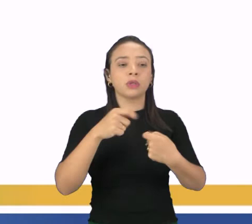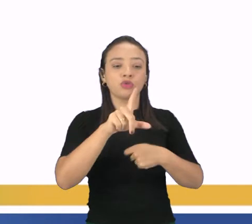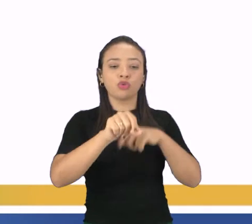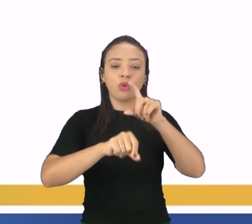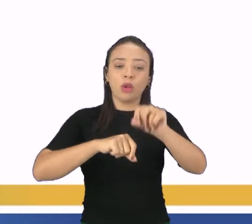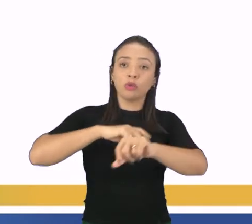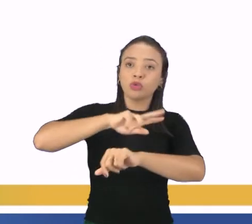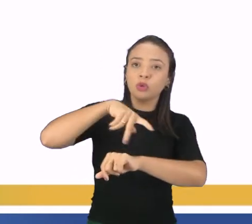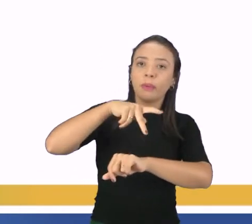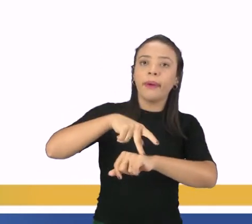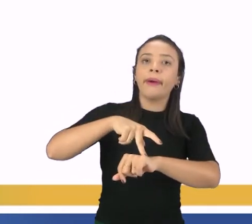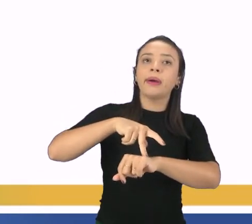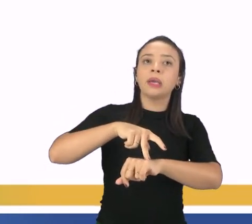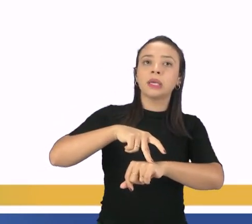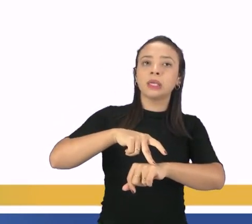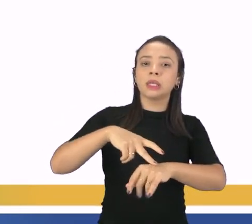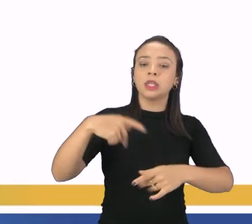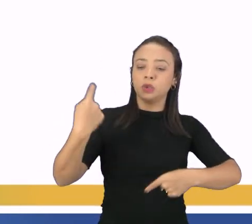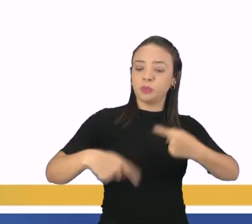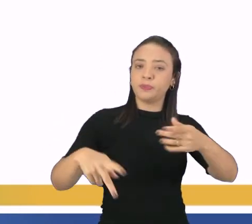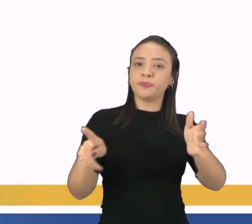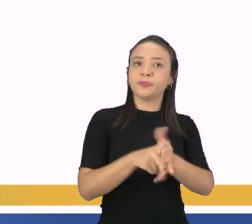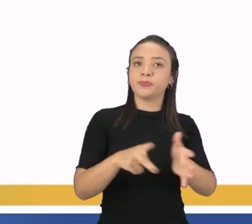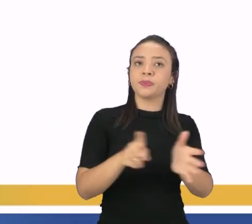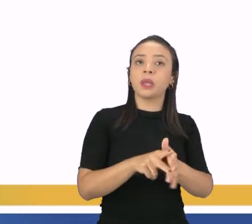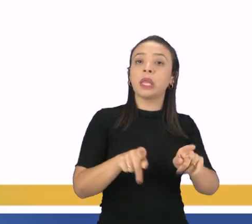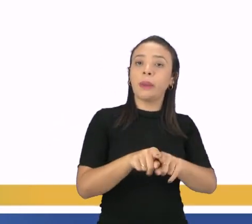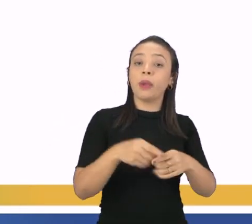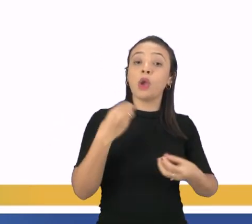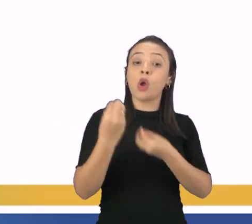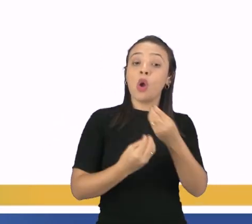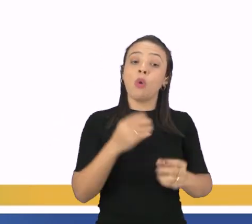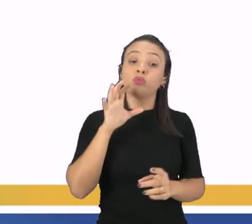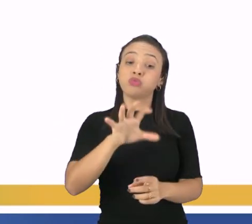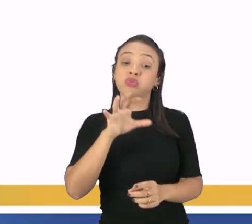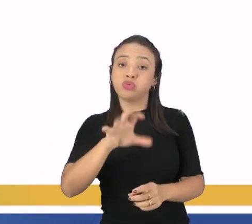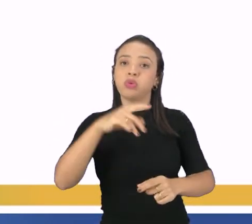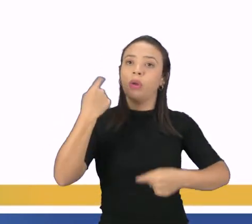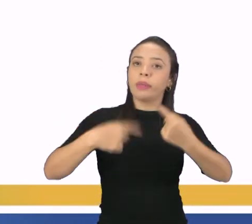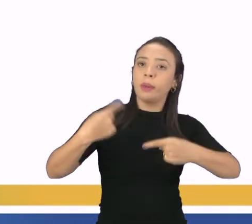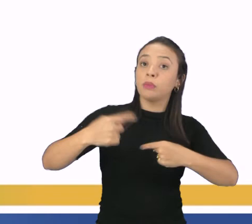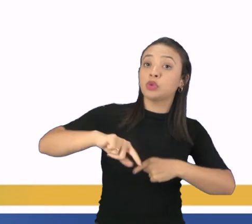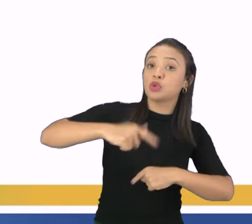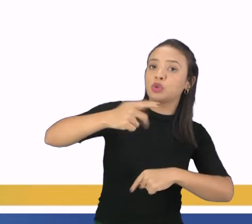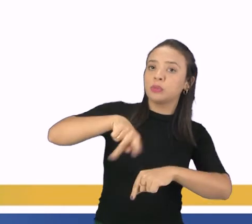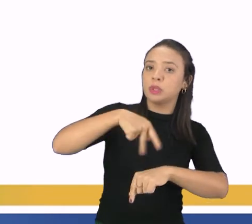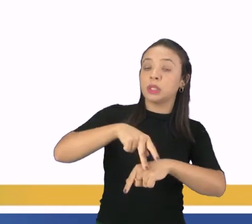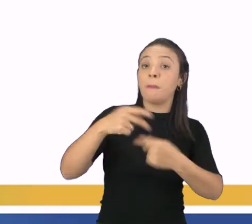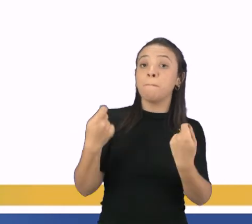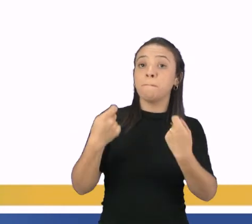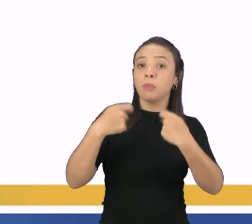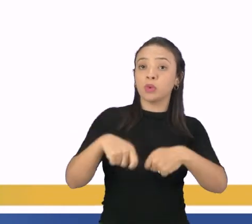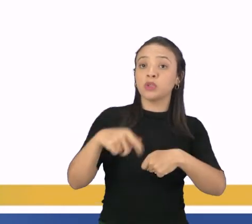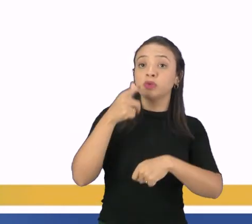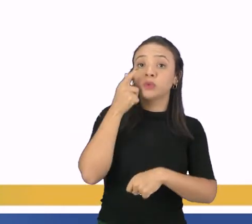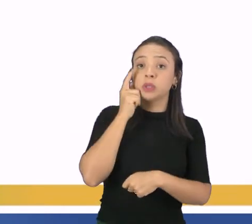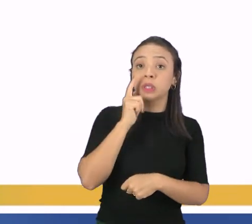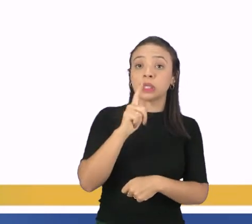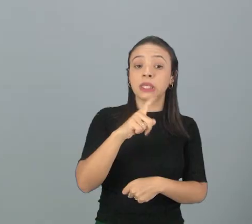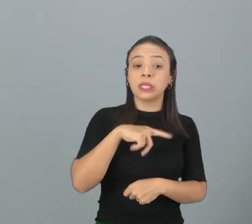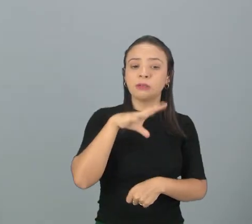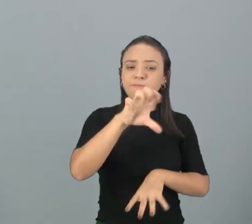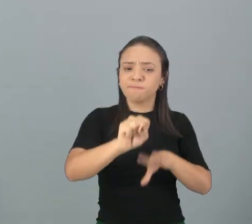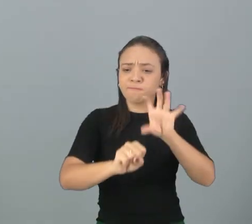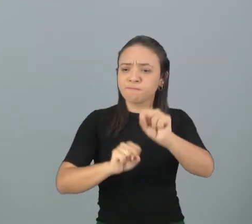dos países, nas suas políticas próprias e como interferir na política dos outros para facilitar com que ele se torne mais